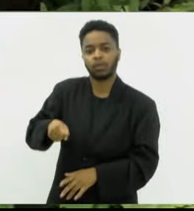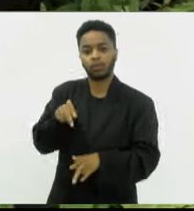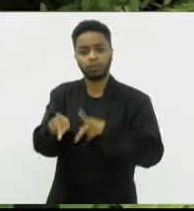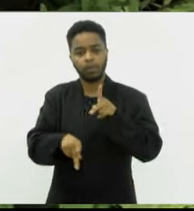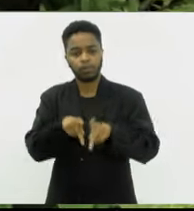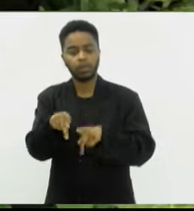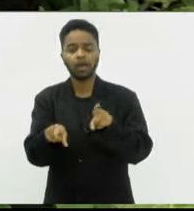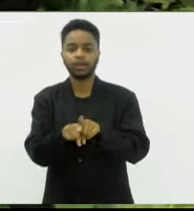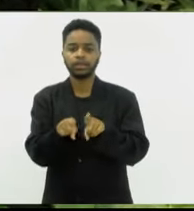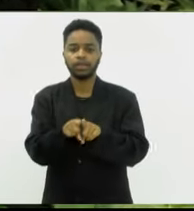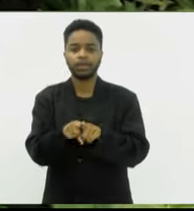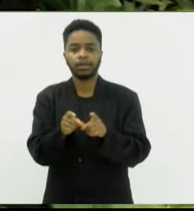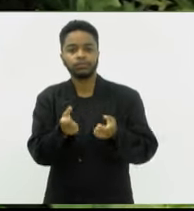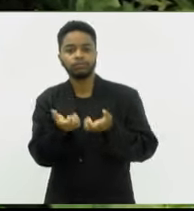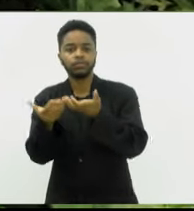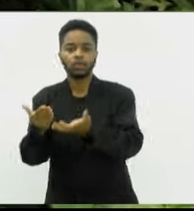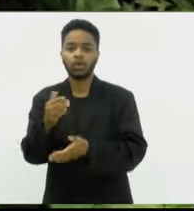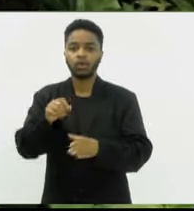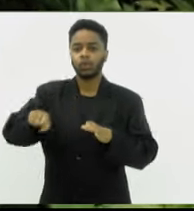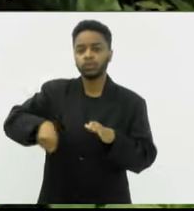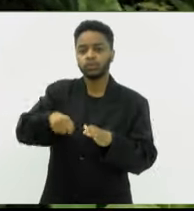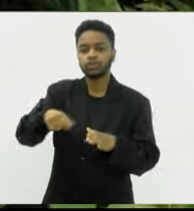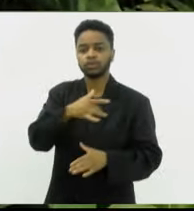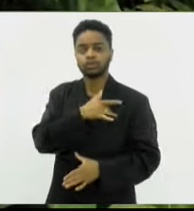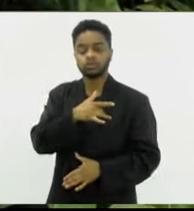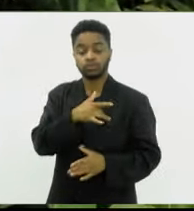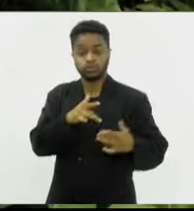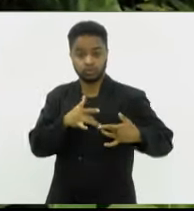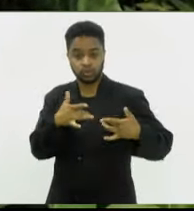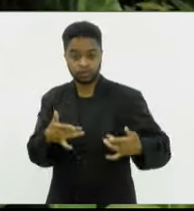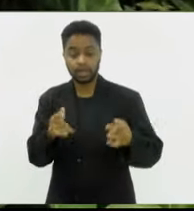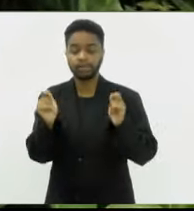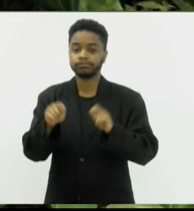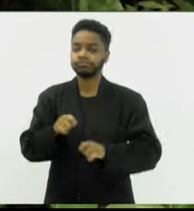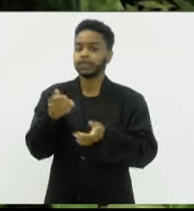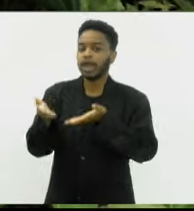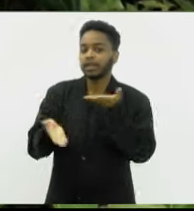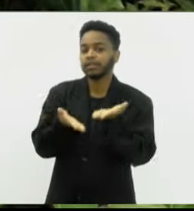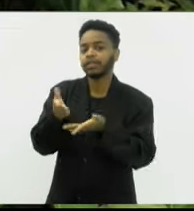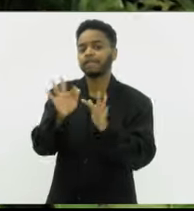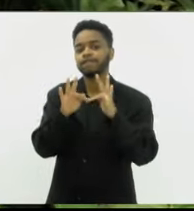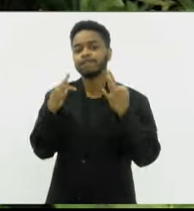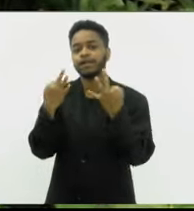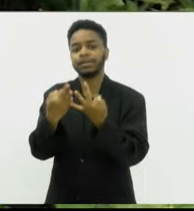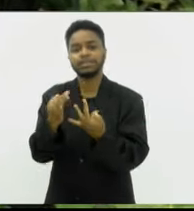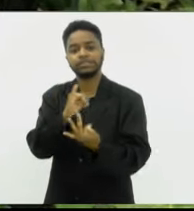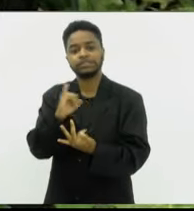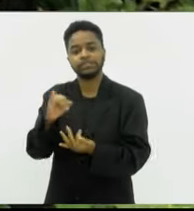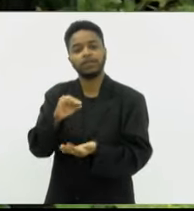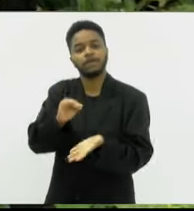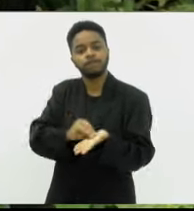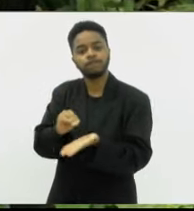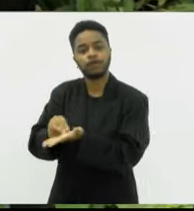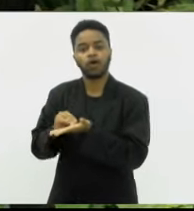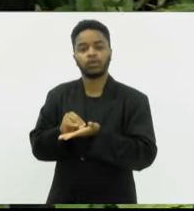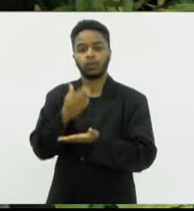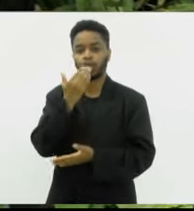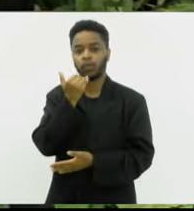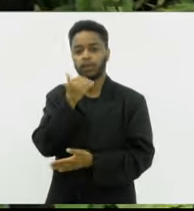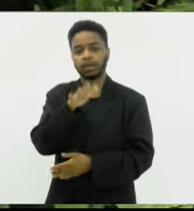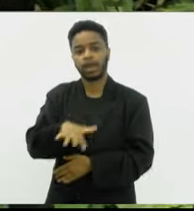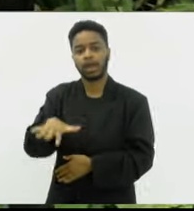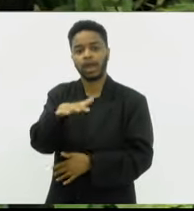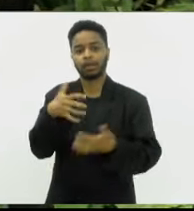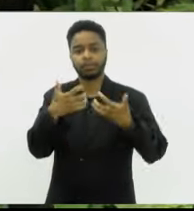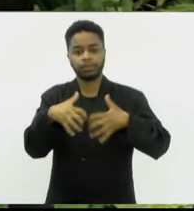também abastecimento de cozinhas solidárias, que pudesse atender famílias em situação de insegurança alimentar da região